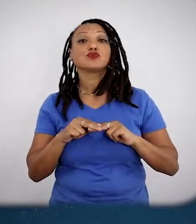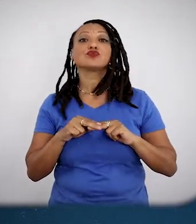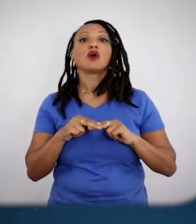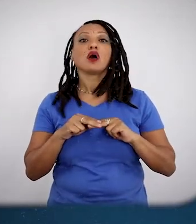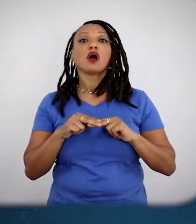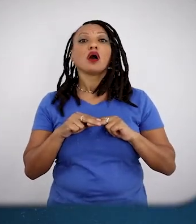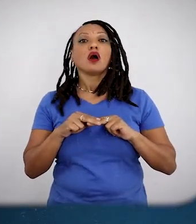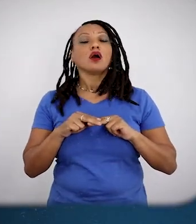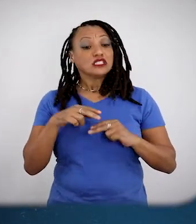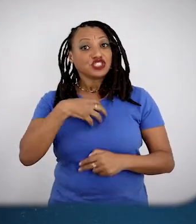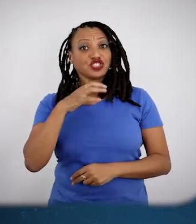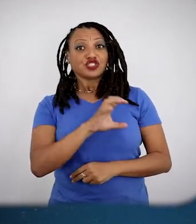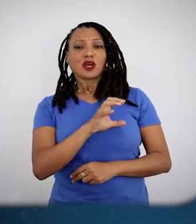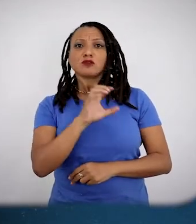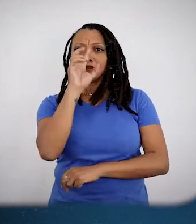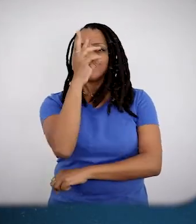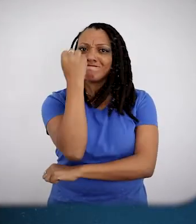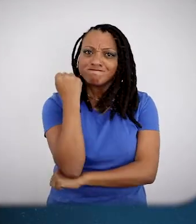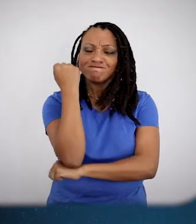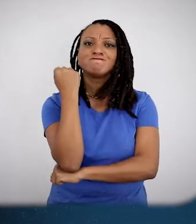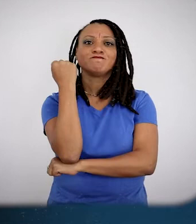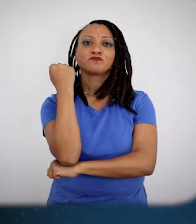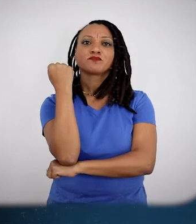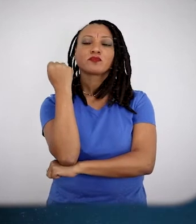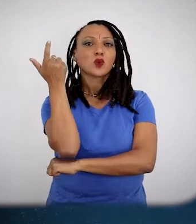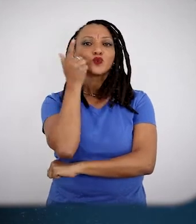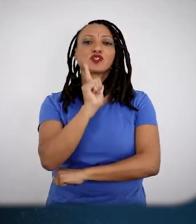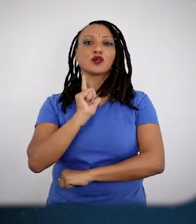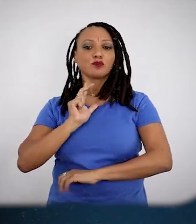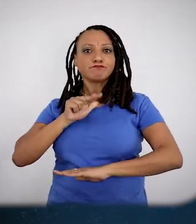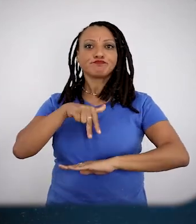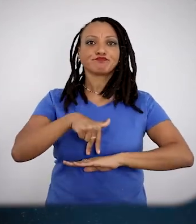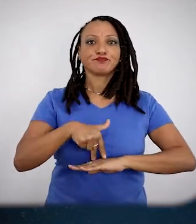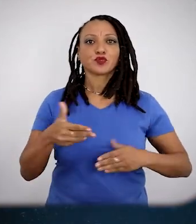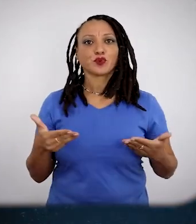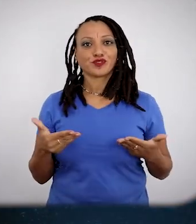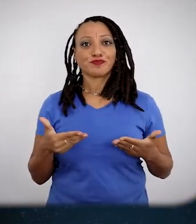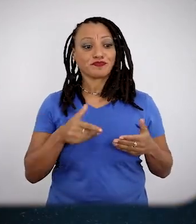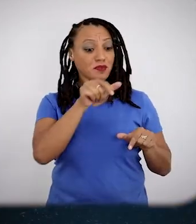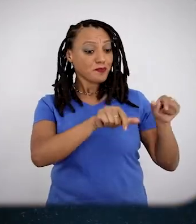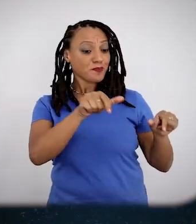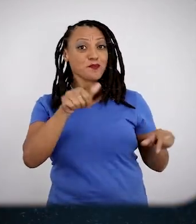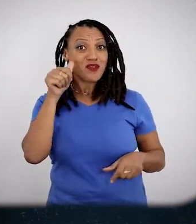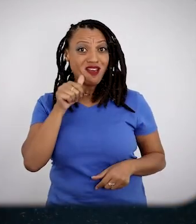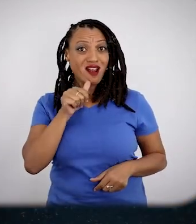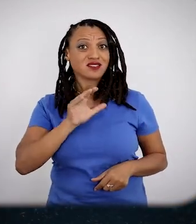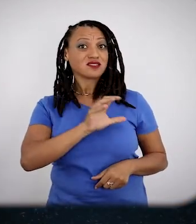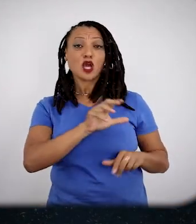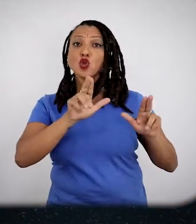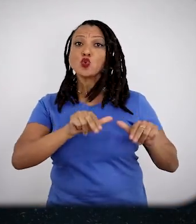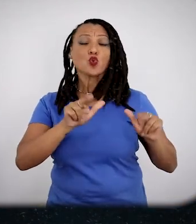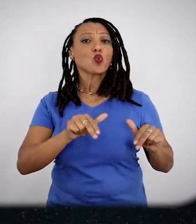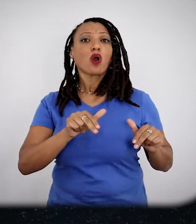sustentaram uma resistência que nos trouxe até aqui. Então, são mulheres que nunca tiveram